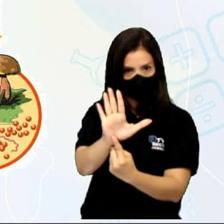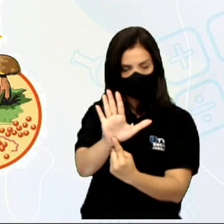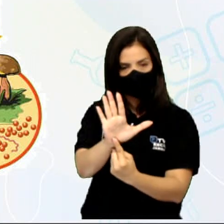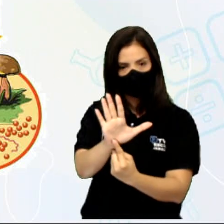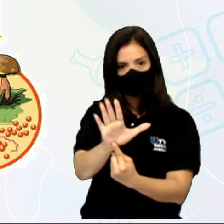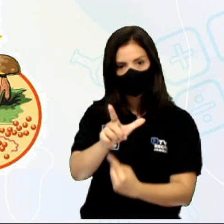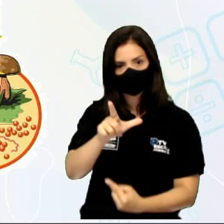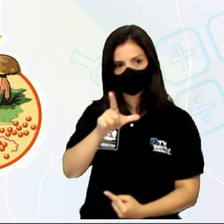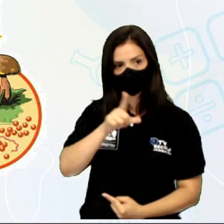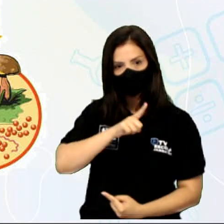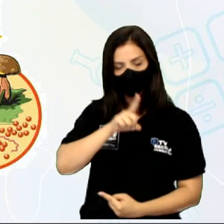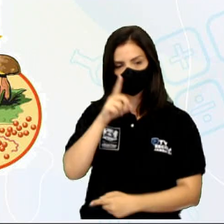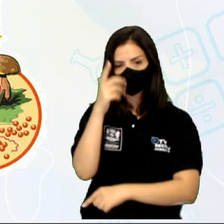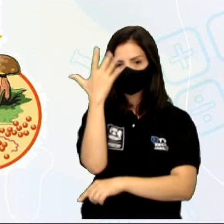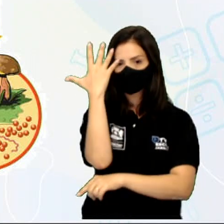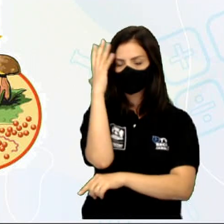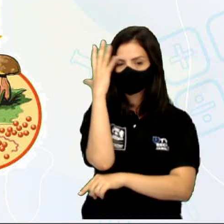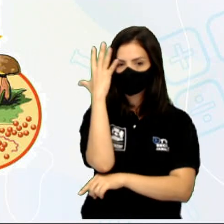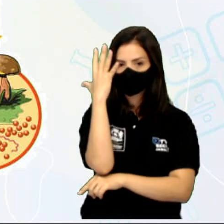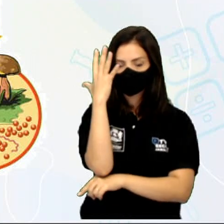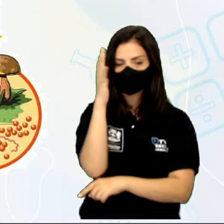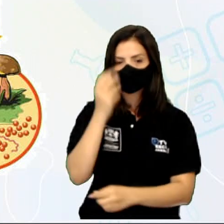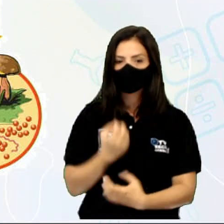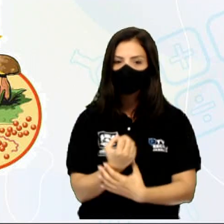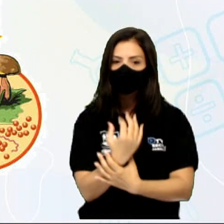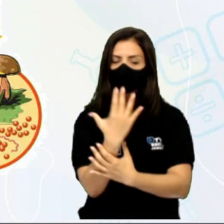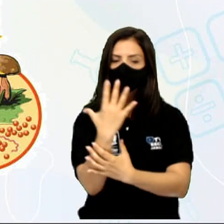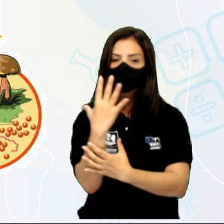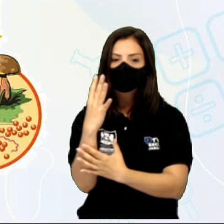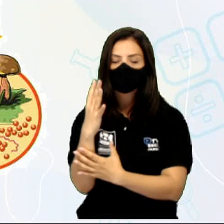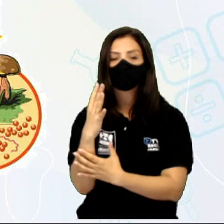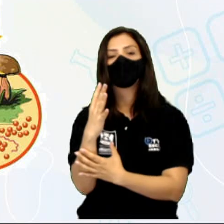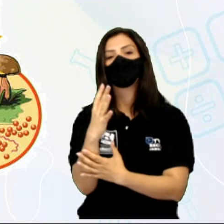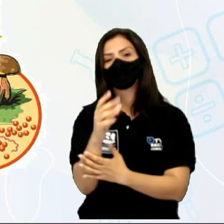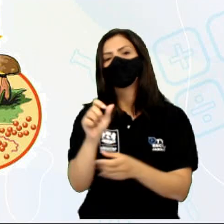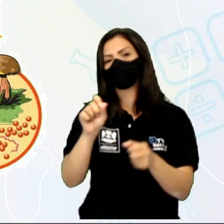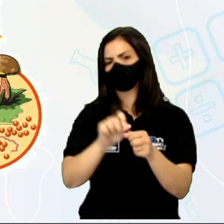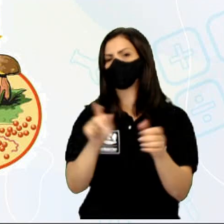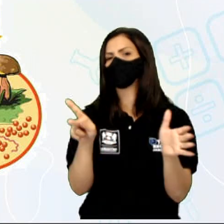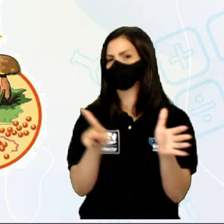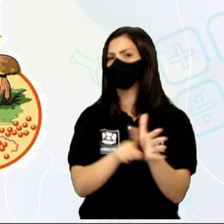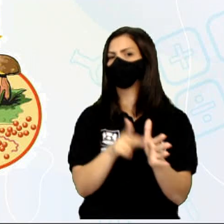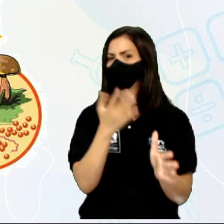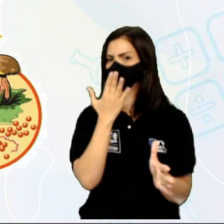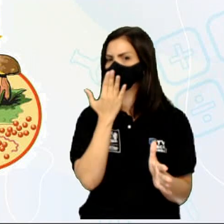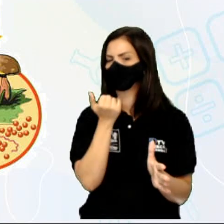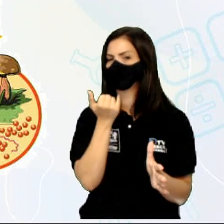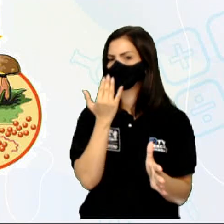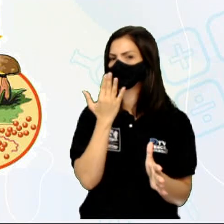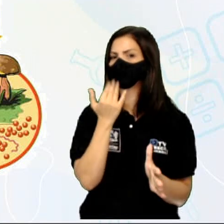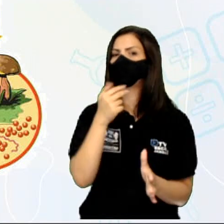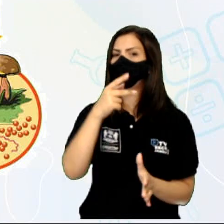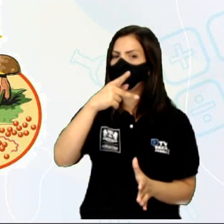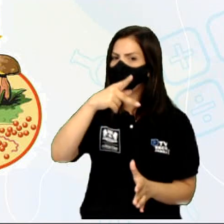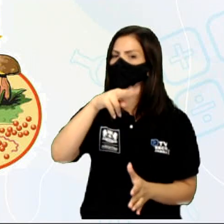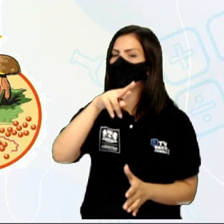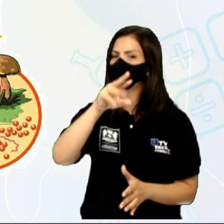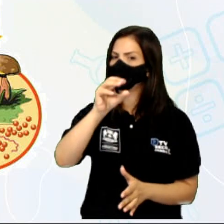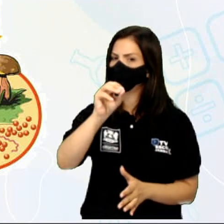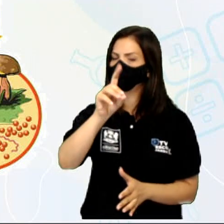aí as plantas que representam os seres produtores. Sempre lembre disso, produtores